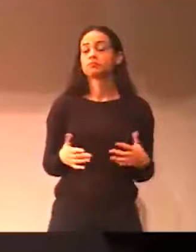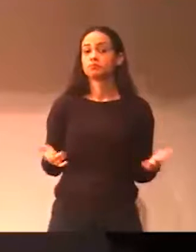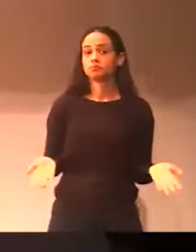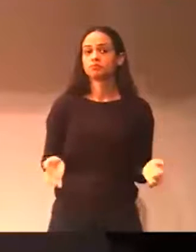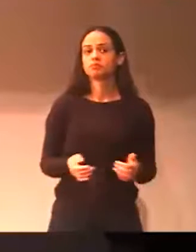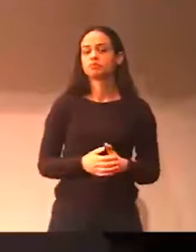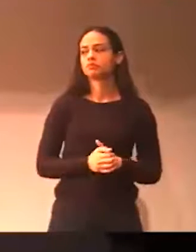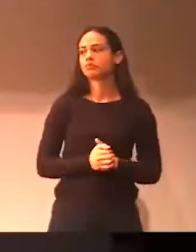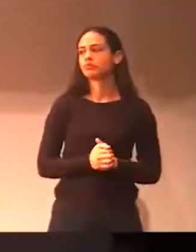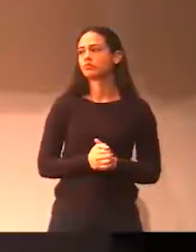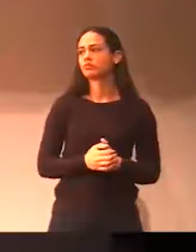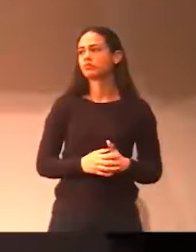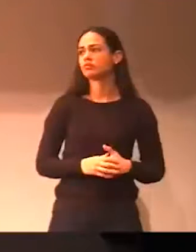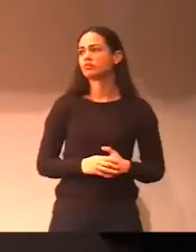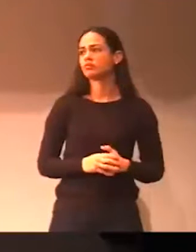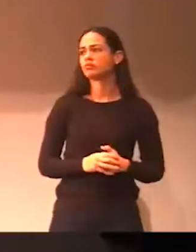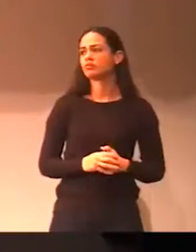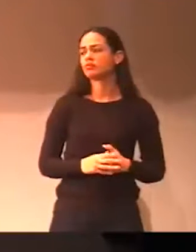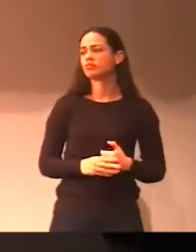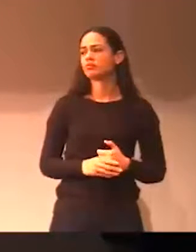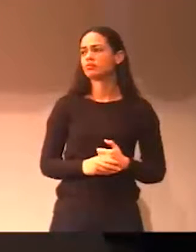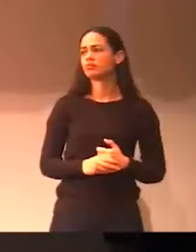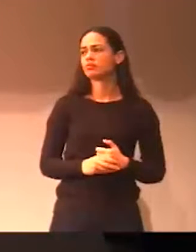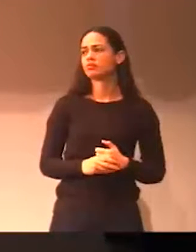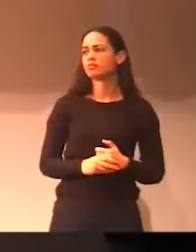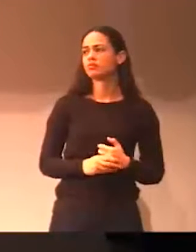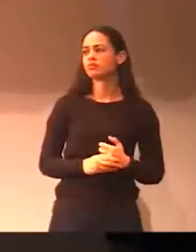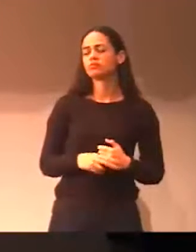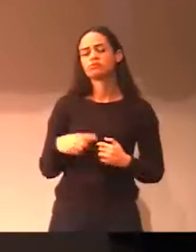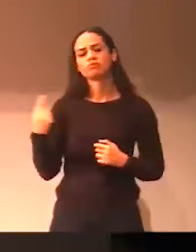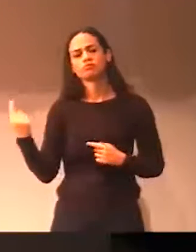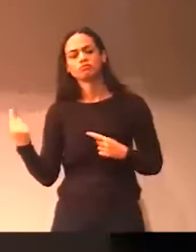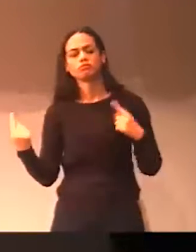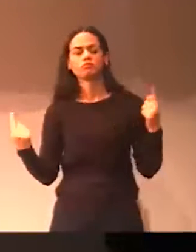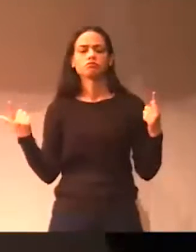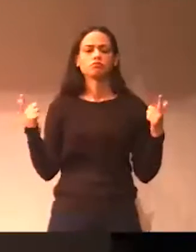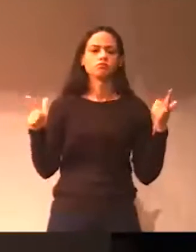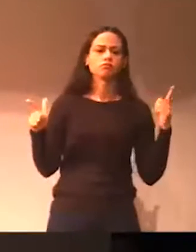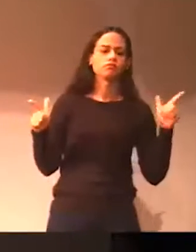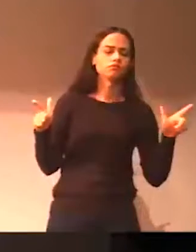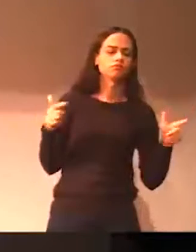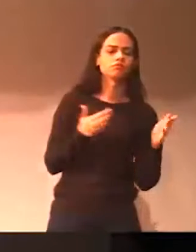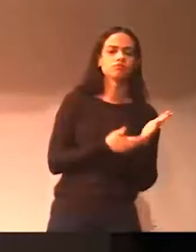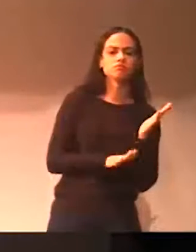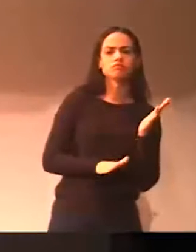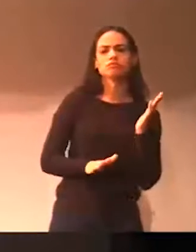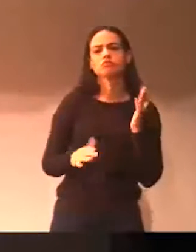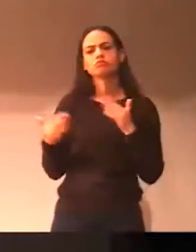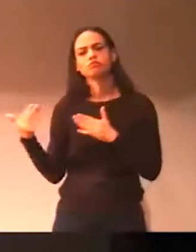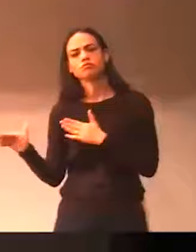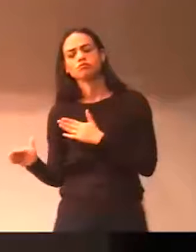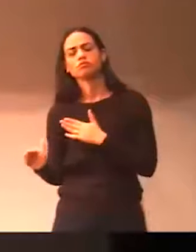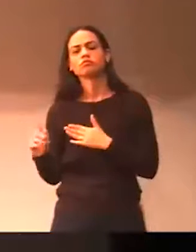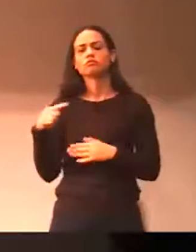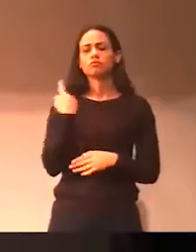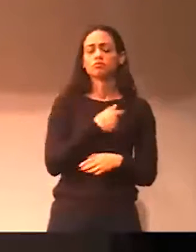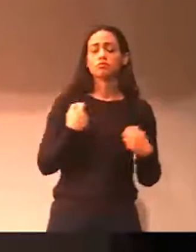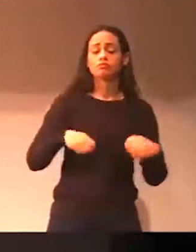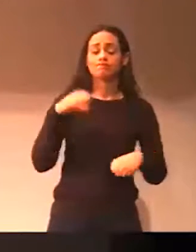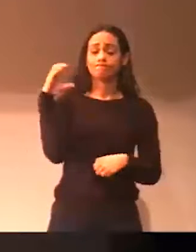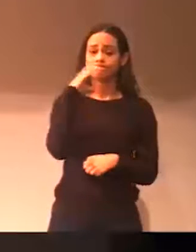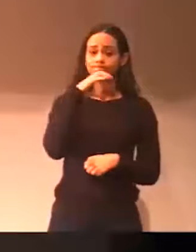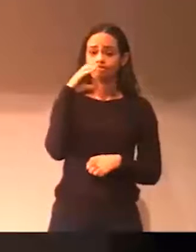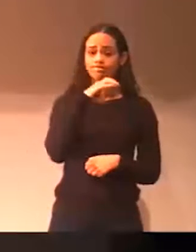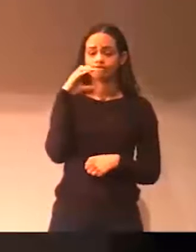mais do que um ganhou, o outro ganhou, um perdeu, o outro perdeu, é a gente retomar, precisa ser urgente, o AVCB precisa